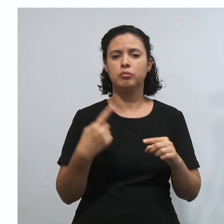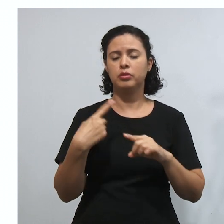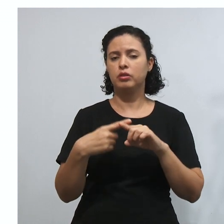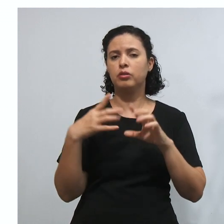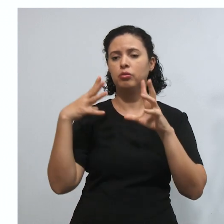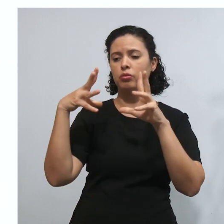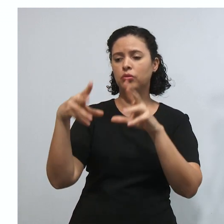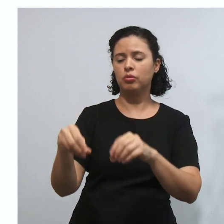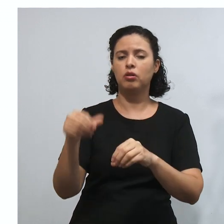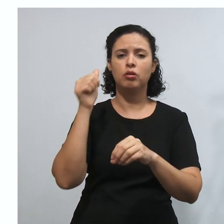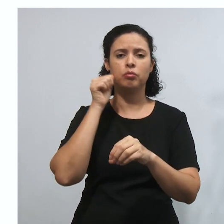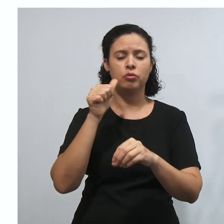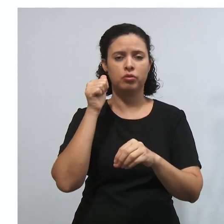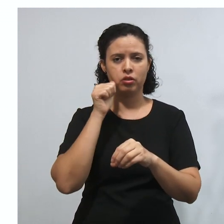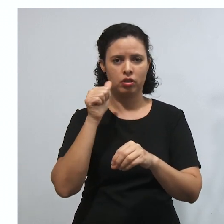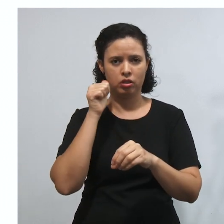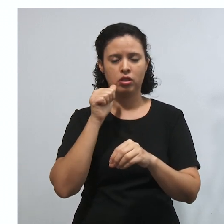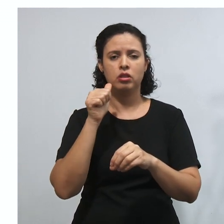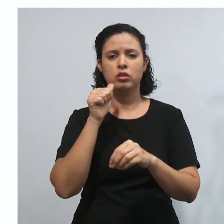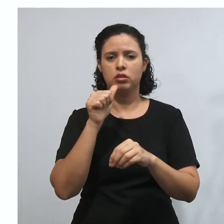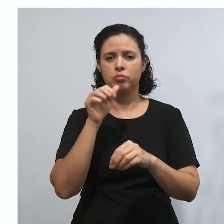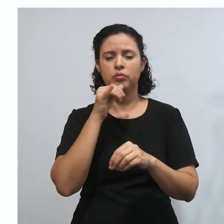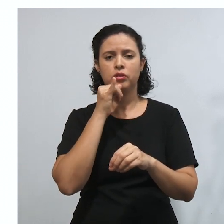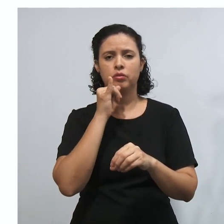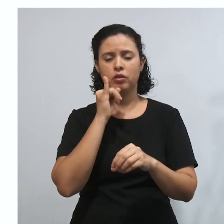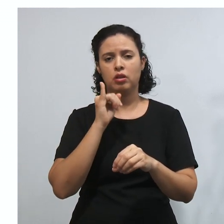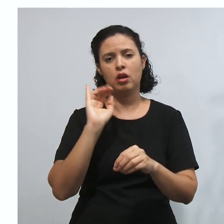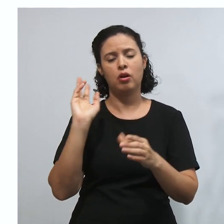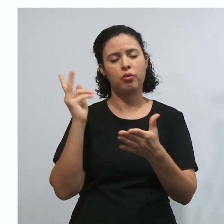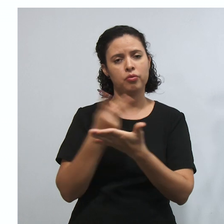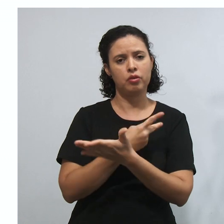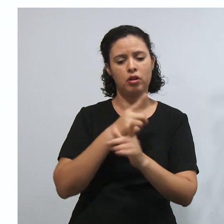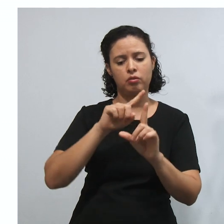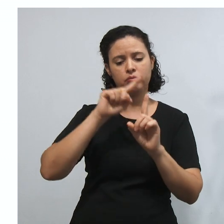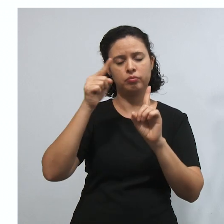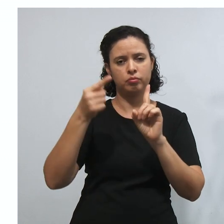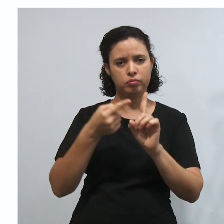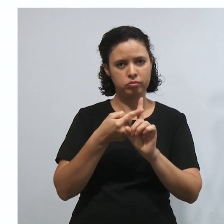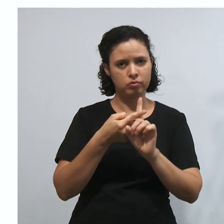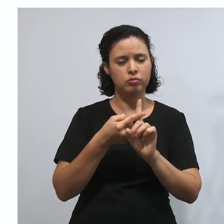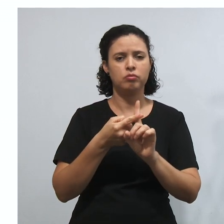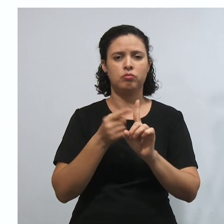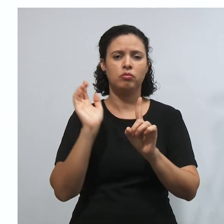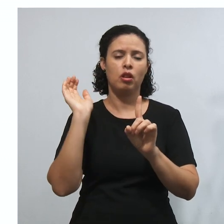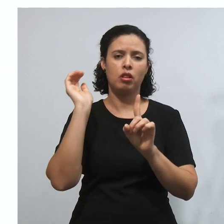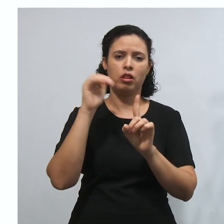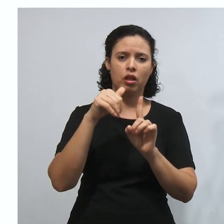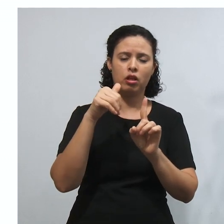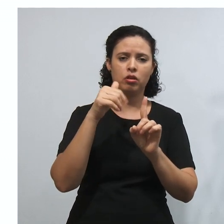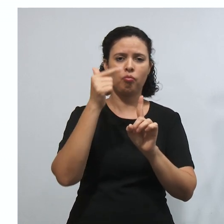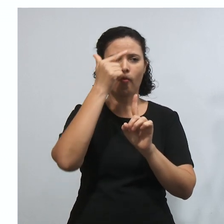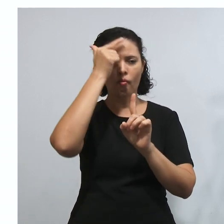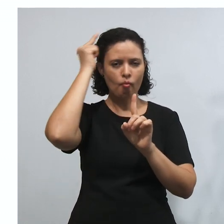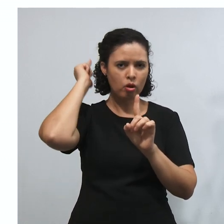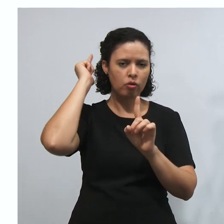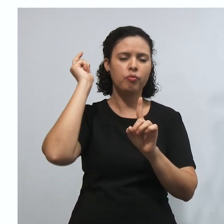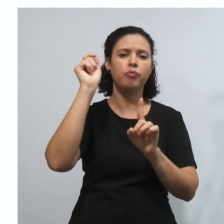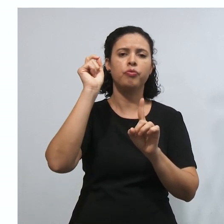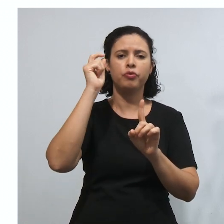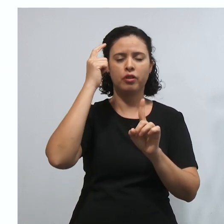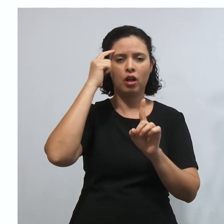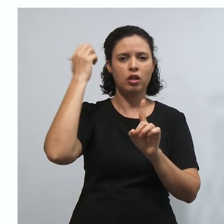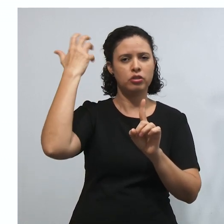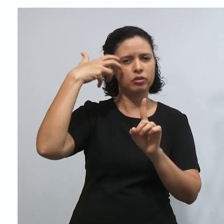elas que estão naquela situação não precisavam mais ter uma autorização judicial ou